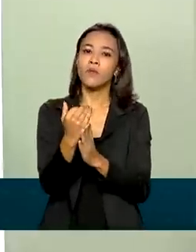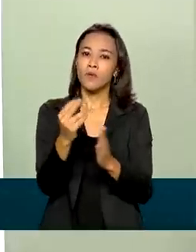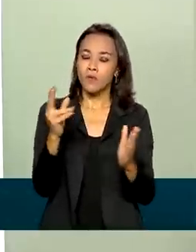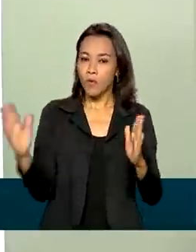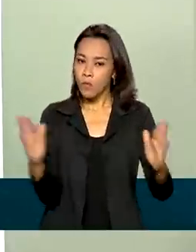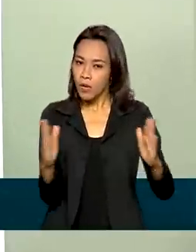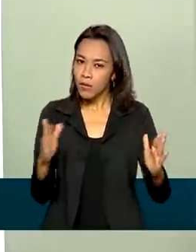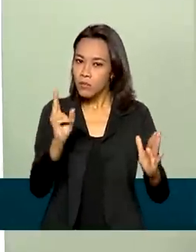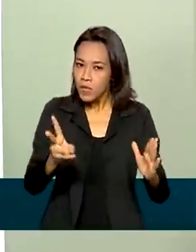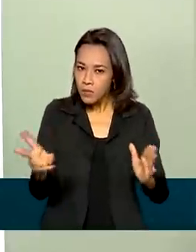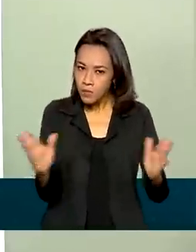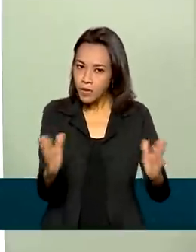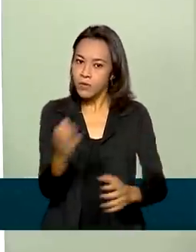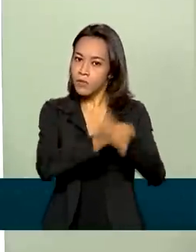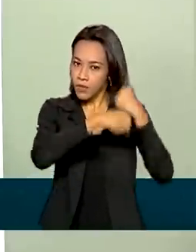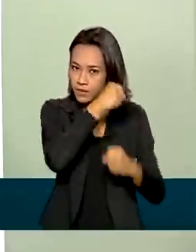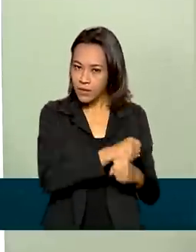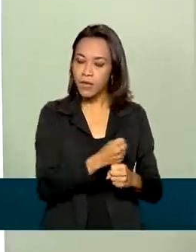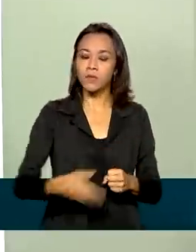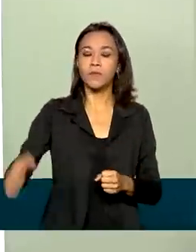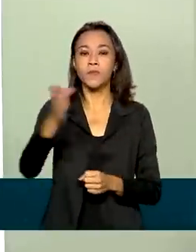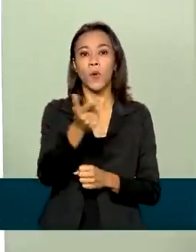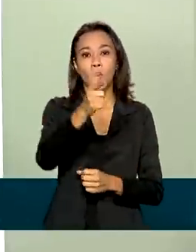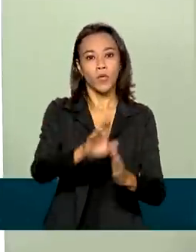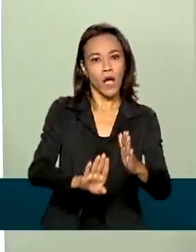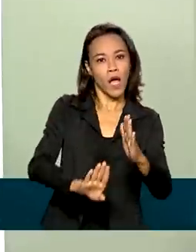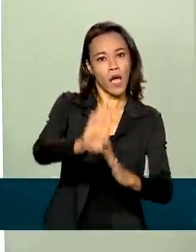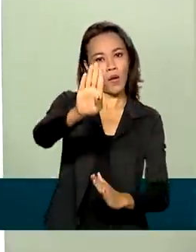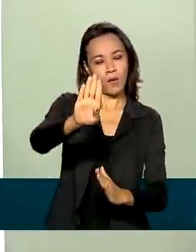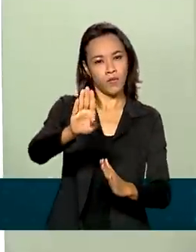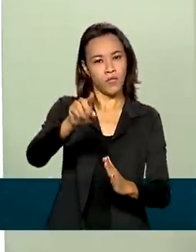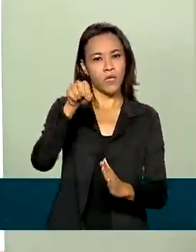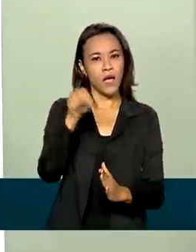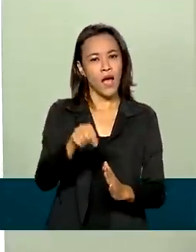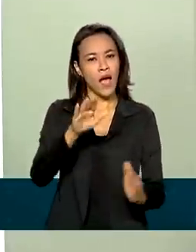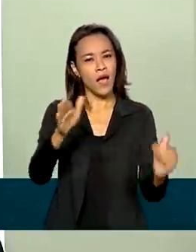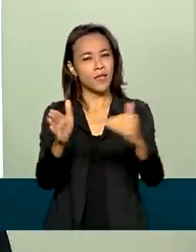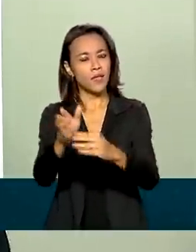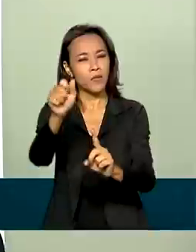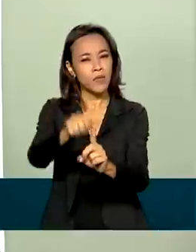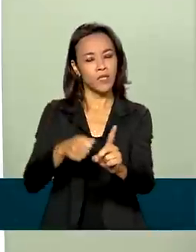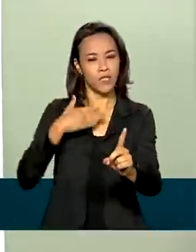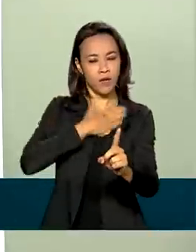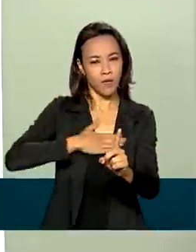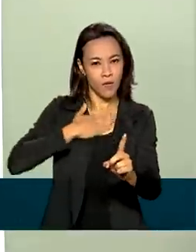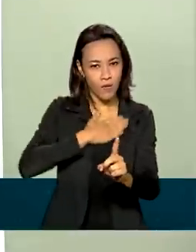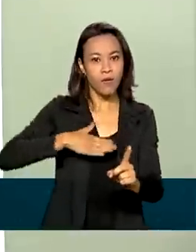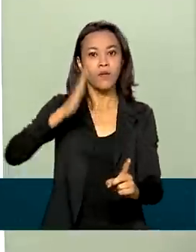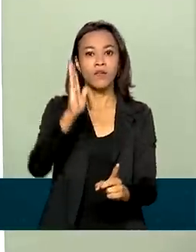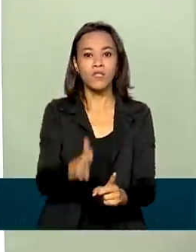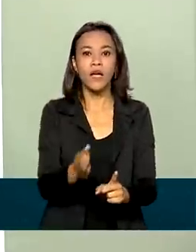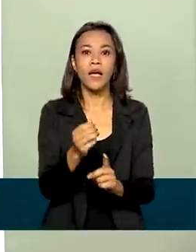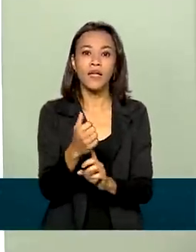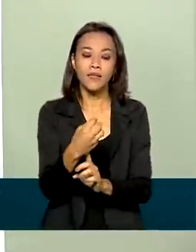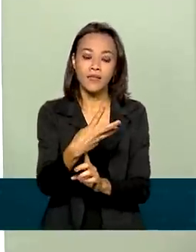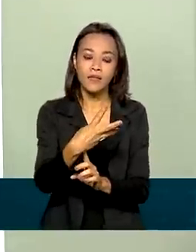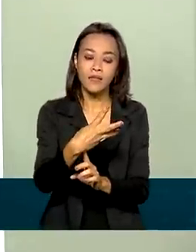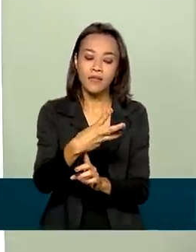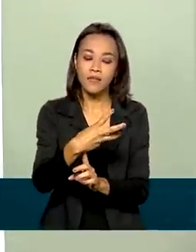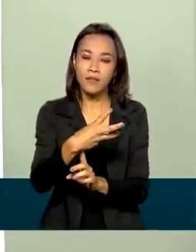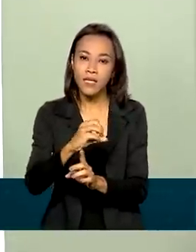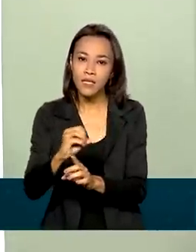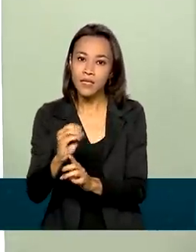Já a corrente de comércio atingiu um recorde. Até a segunda semana de agosto, ela já está em quase 300